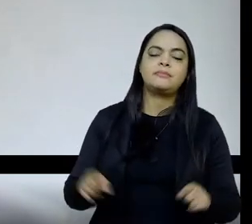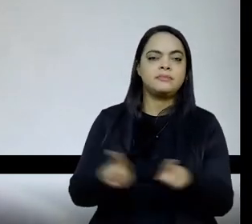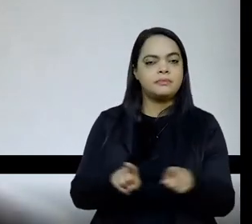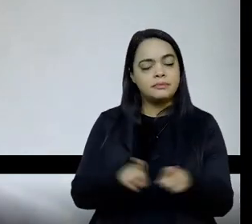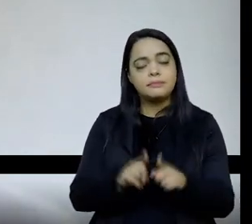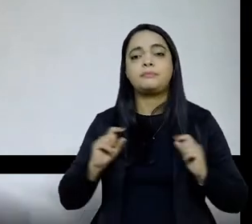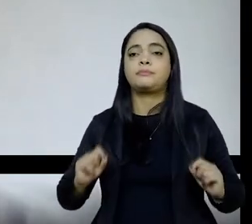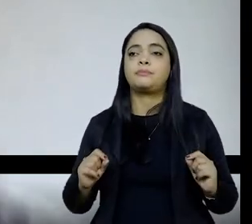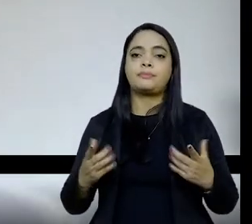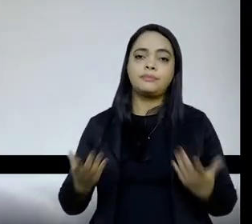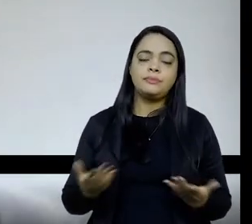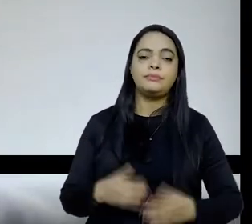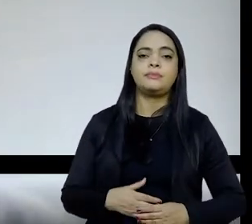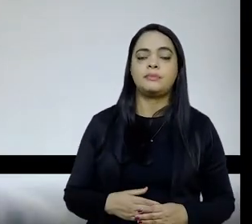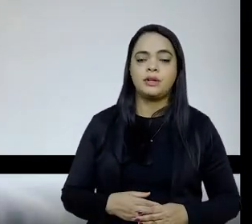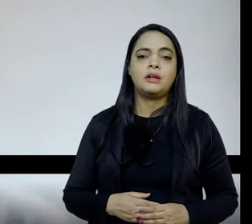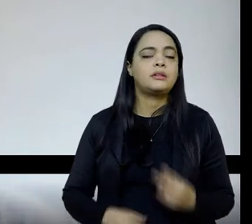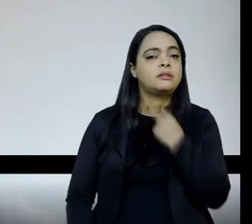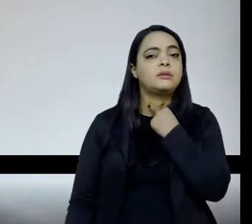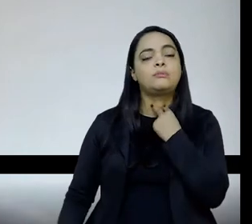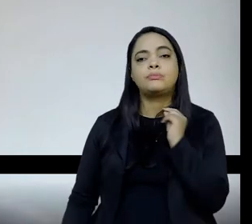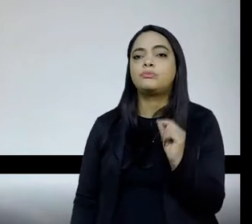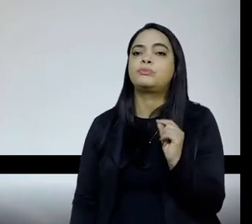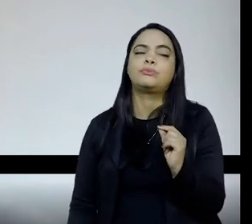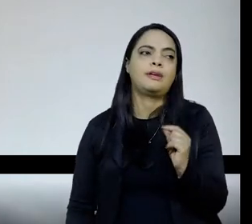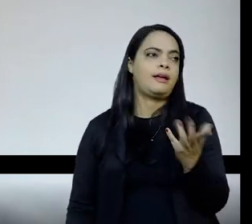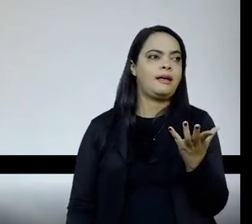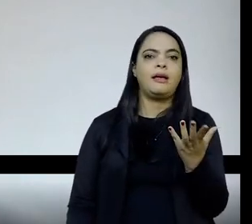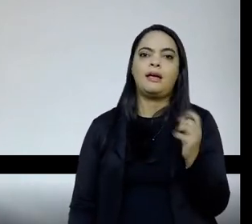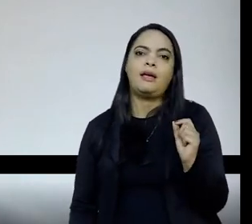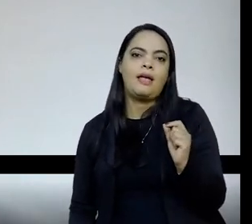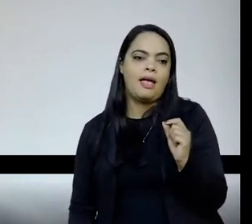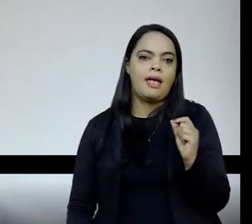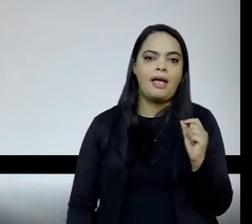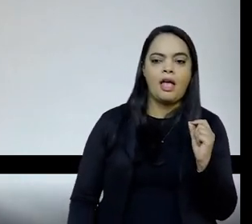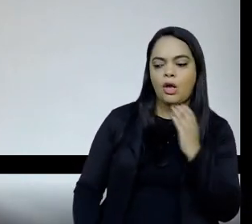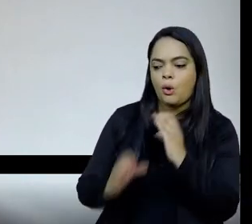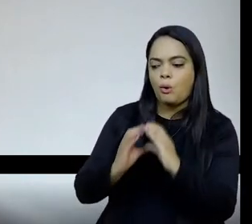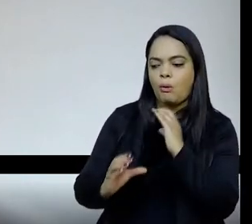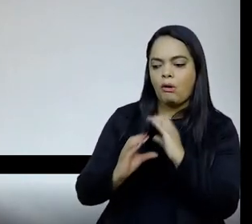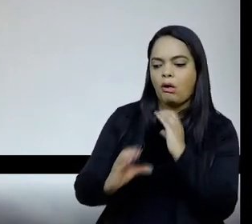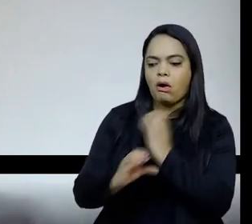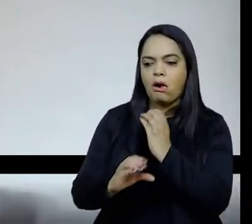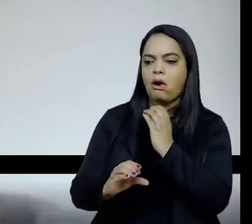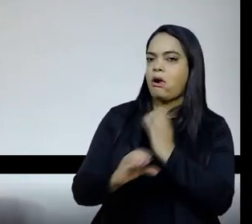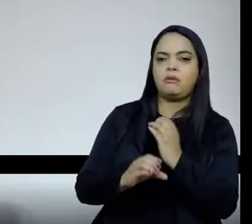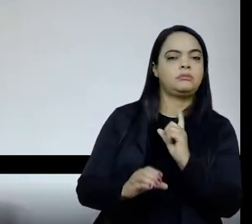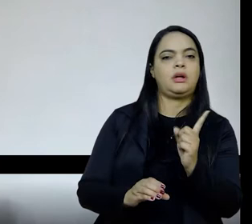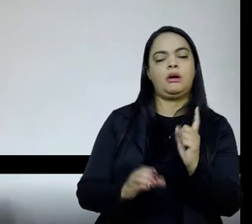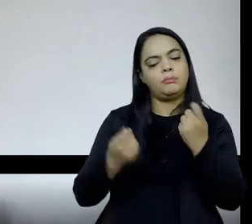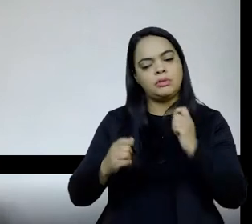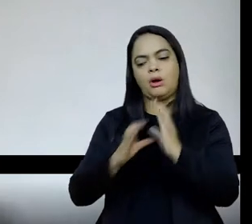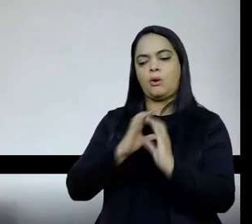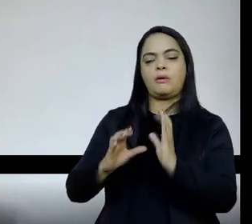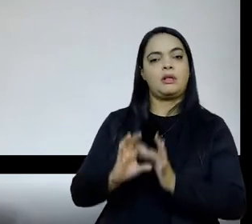não haja, nisso que você está falando, esse impedimento da comunicação, ou seja, se a gente for tão, produzir